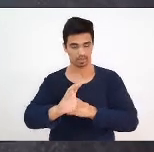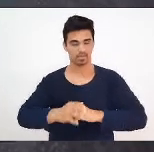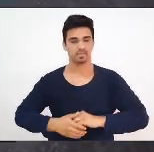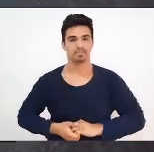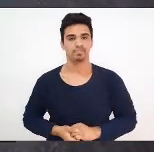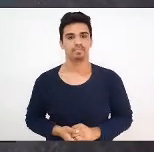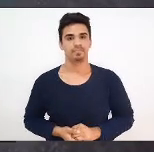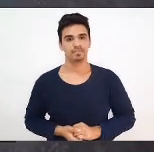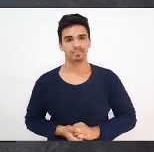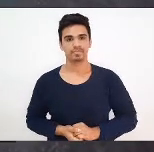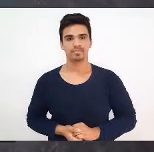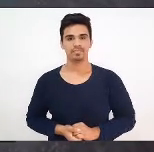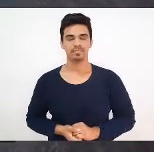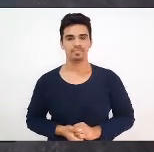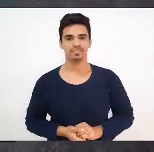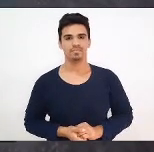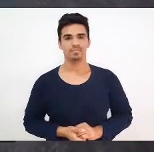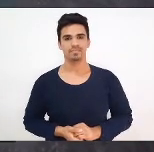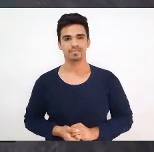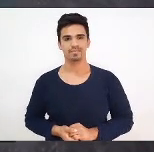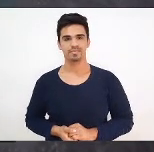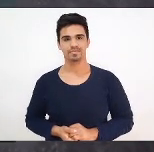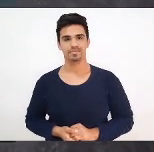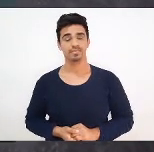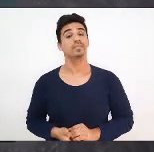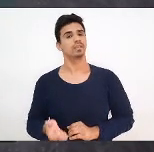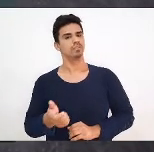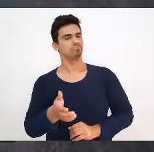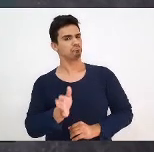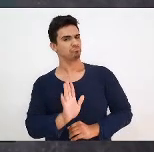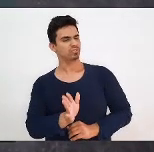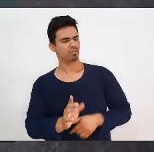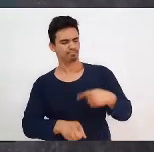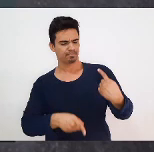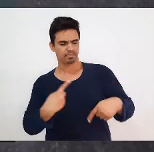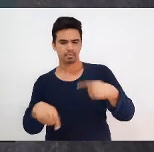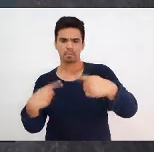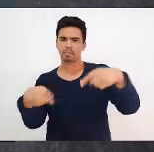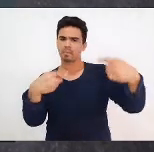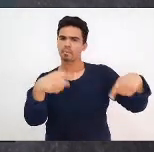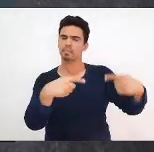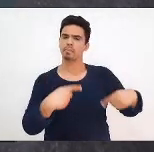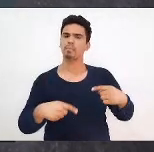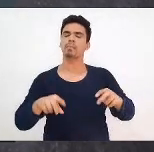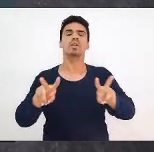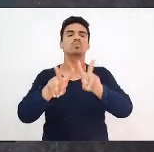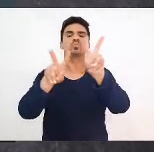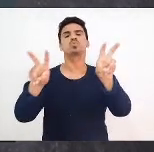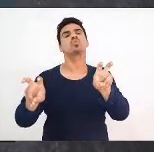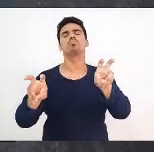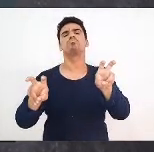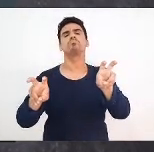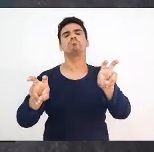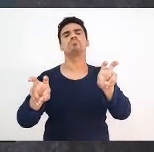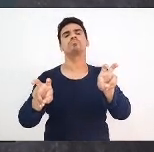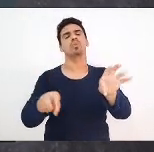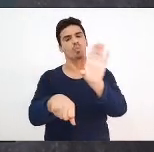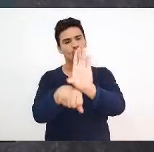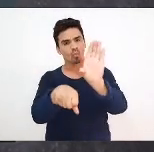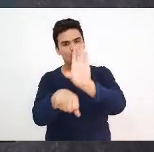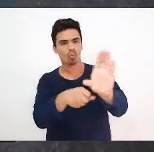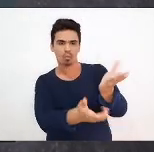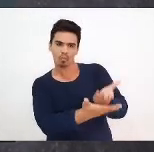Então, nós temos discutido formação juntos, CFP, o Sistema Conselhos, a